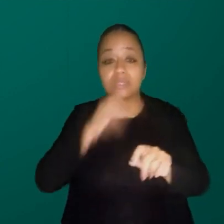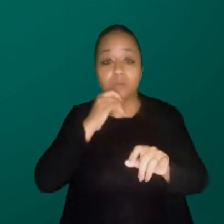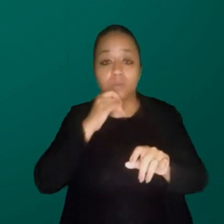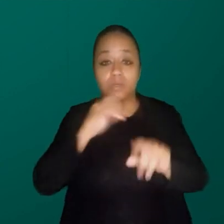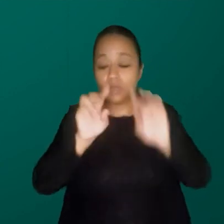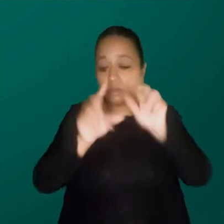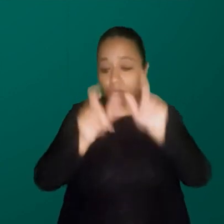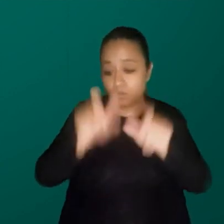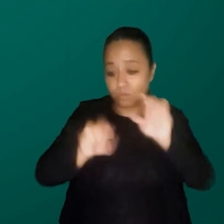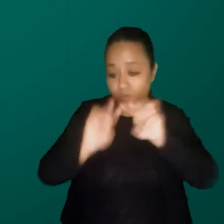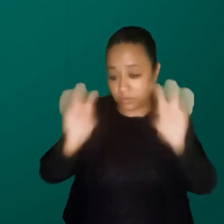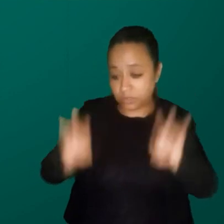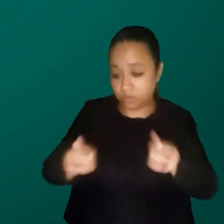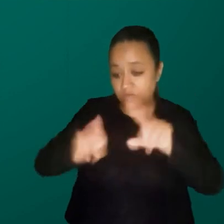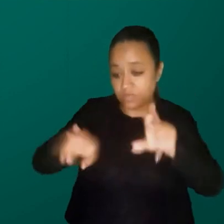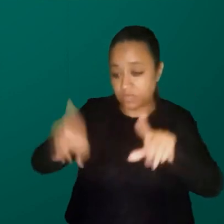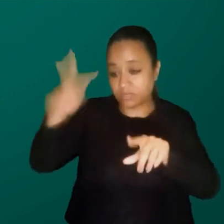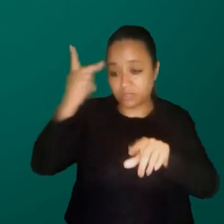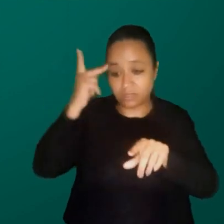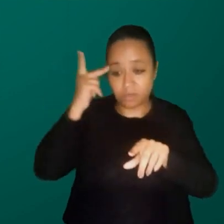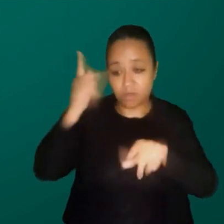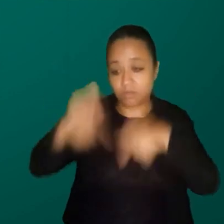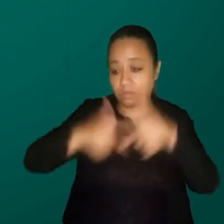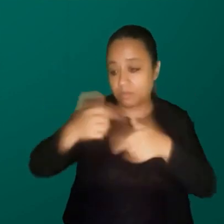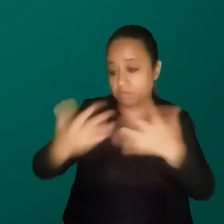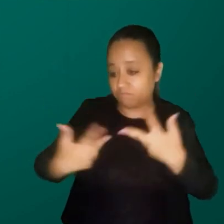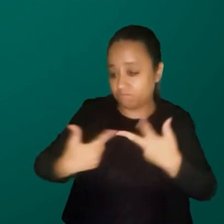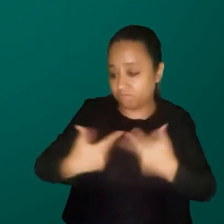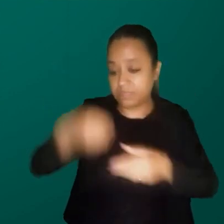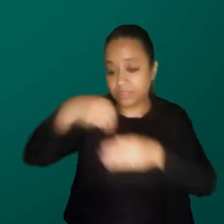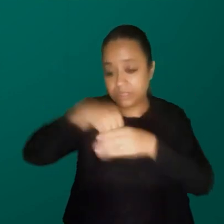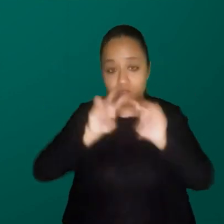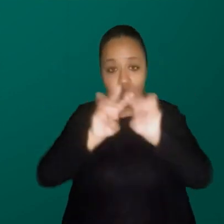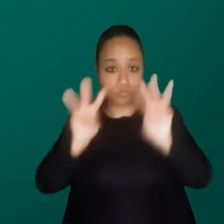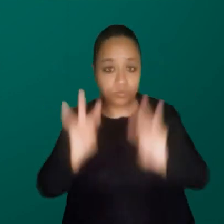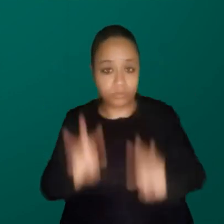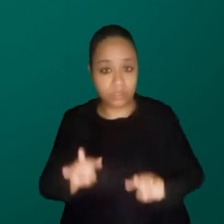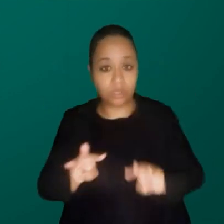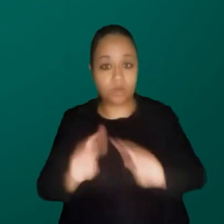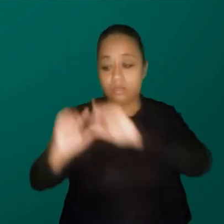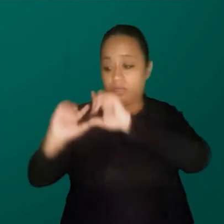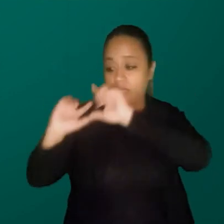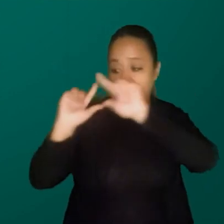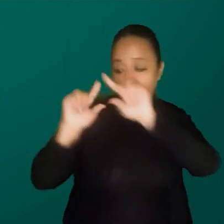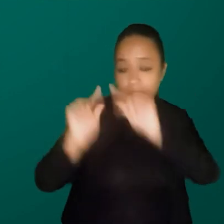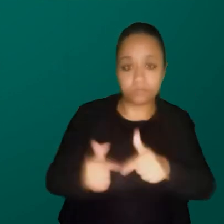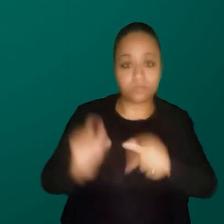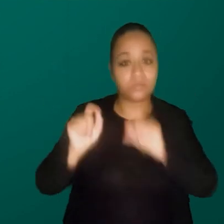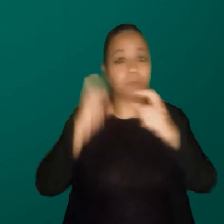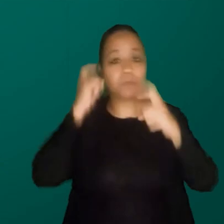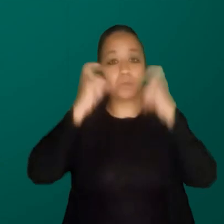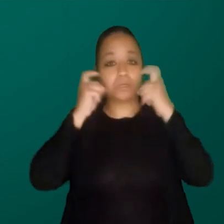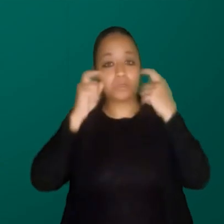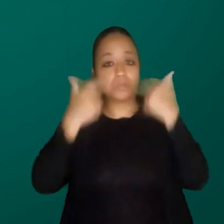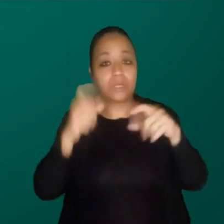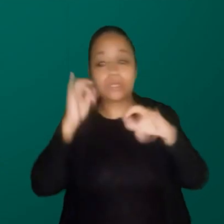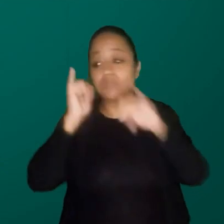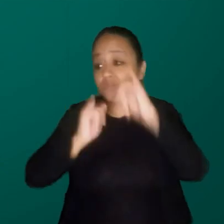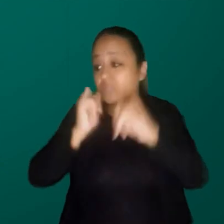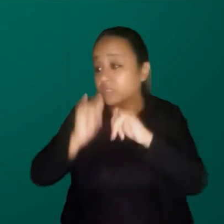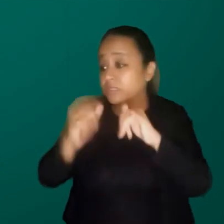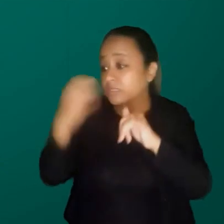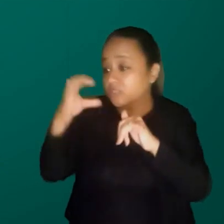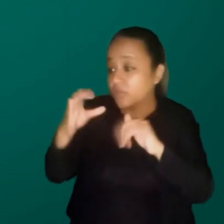tirando o Museu da Diversidade de São Paulo, que faz um trabalho incrível, dentro dos museus tradicionais, uma preocupação com a